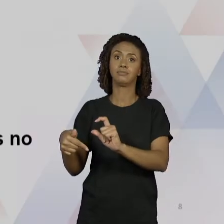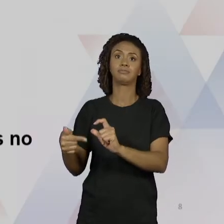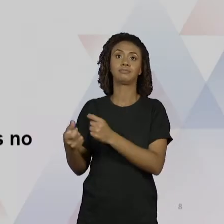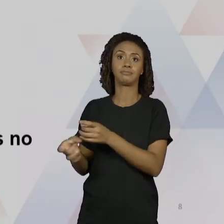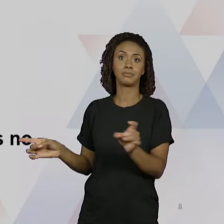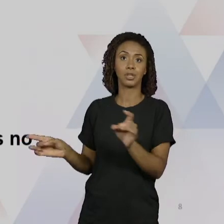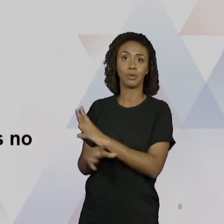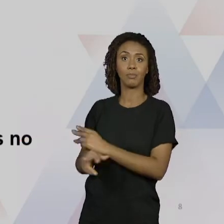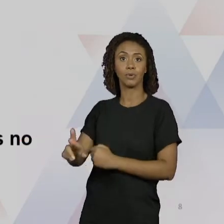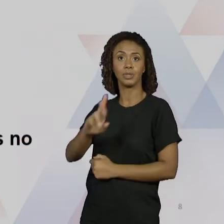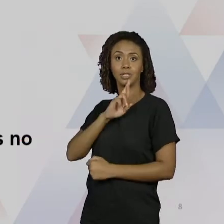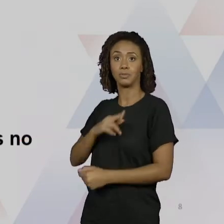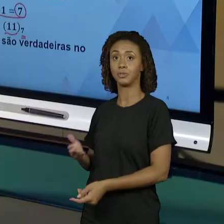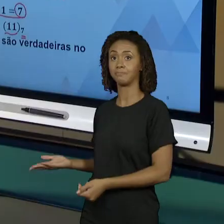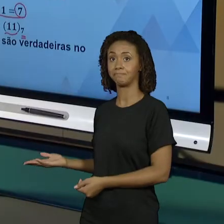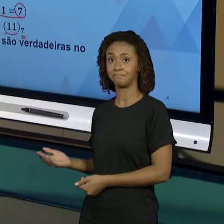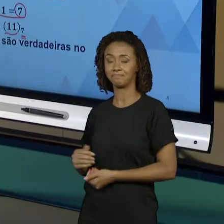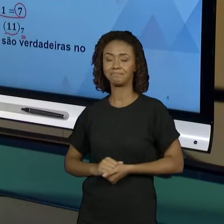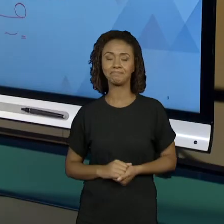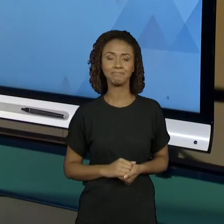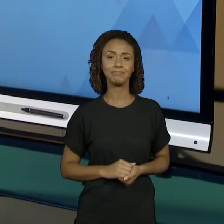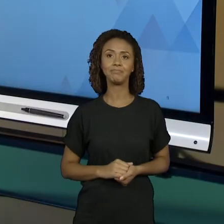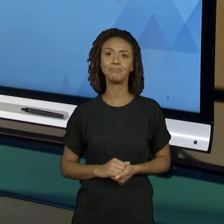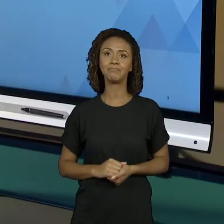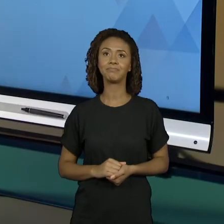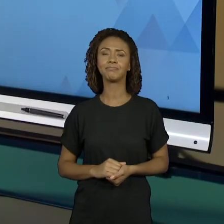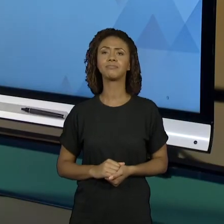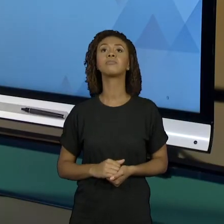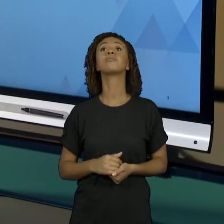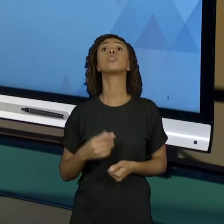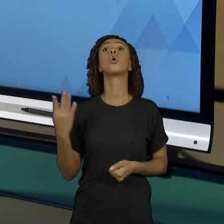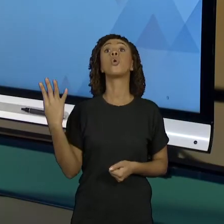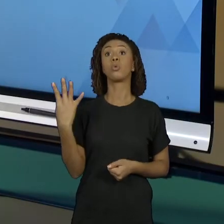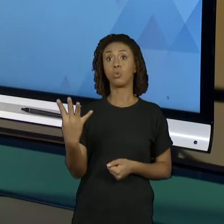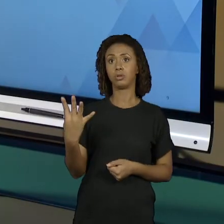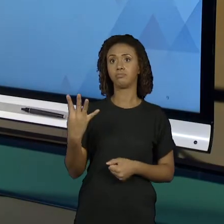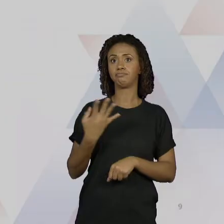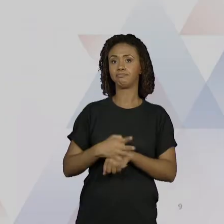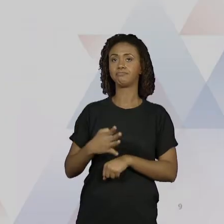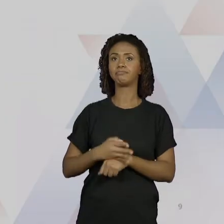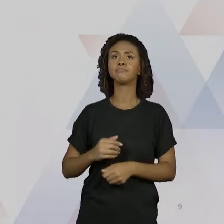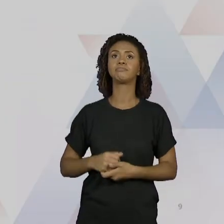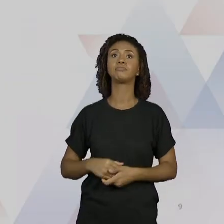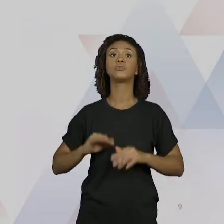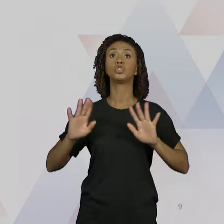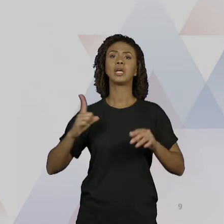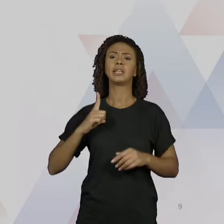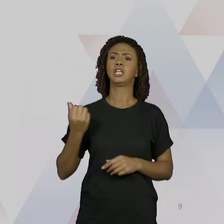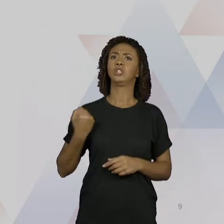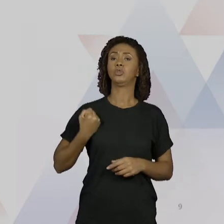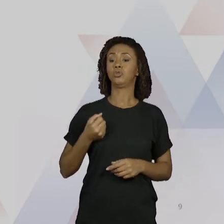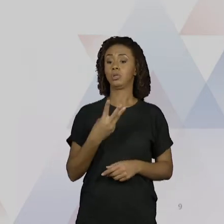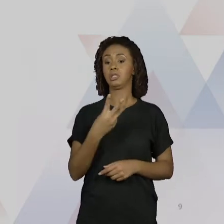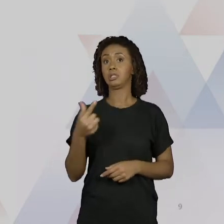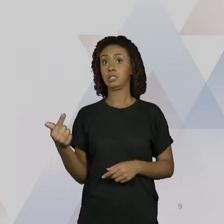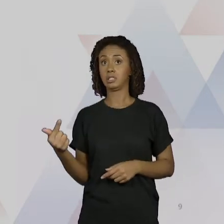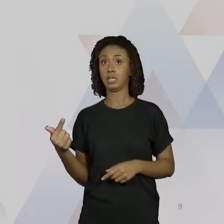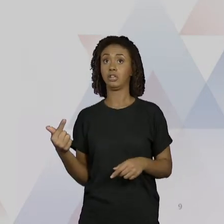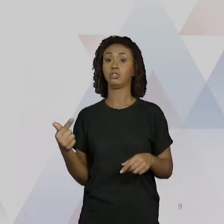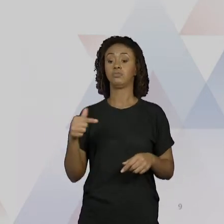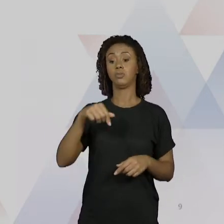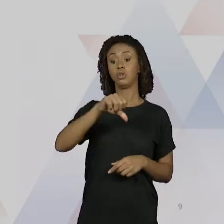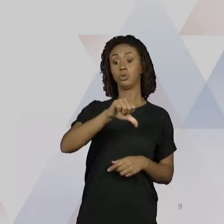a resposta para o exercício. Exercício 4. Dados os números 37 e